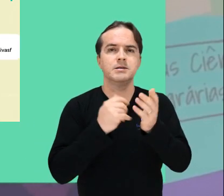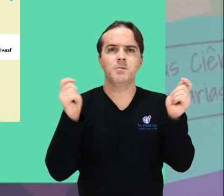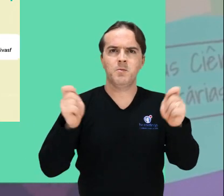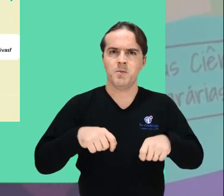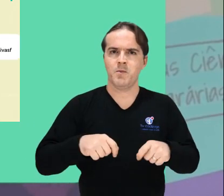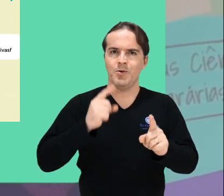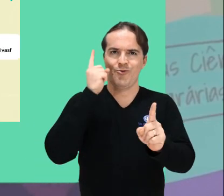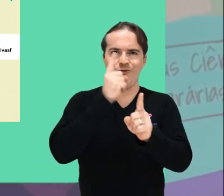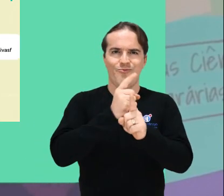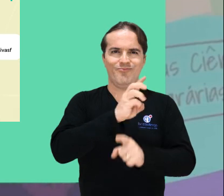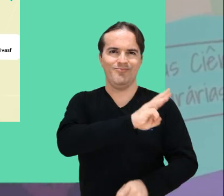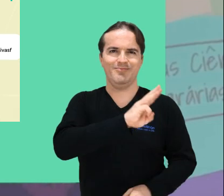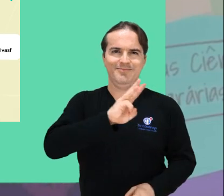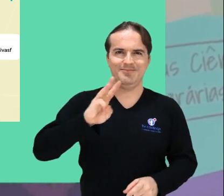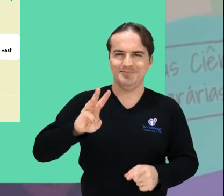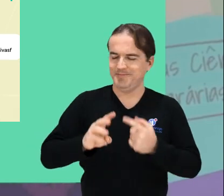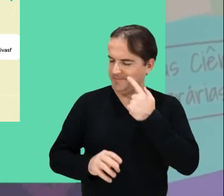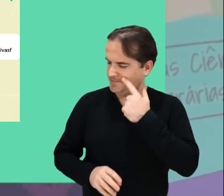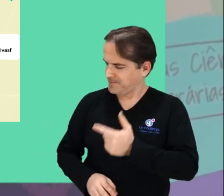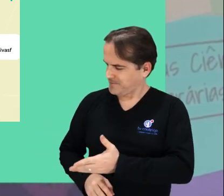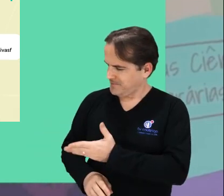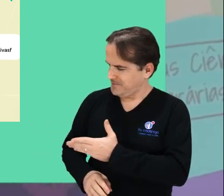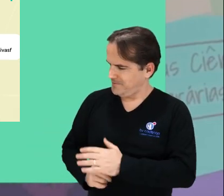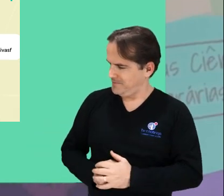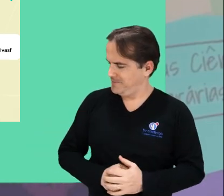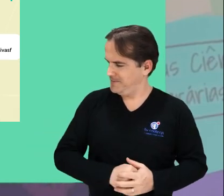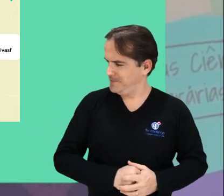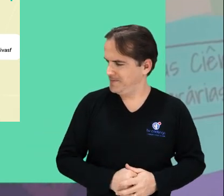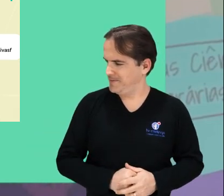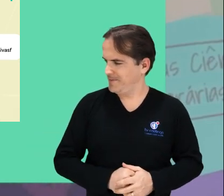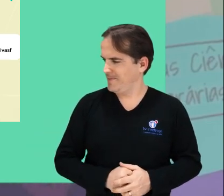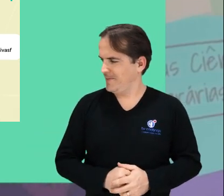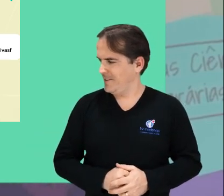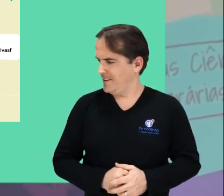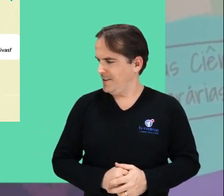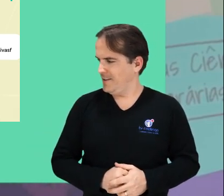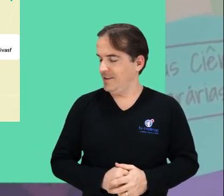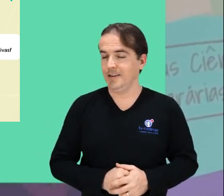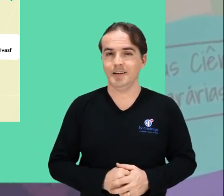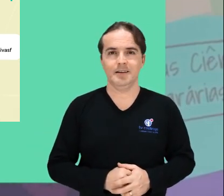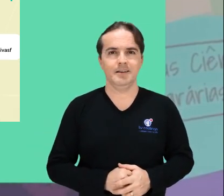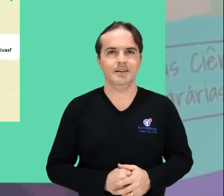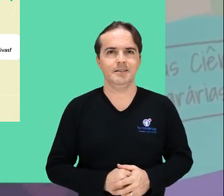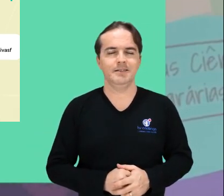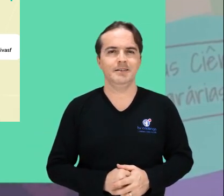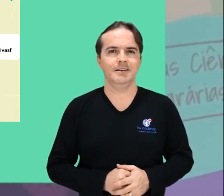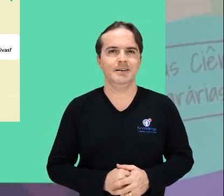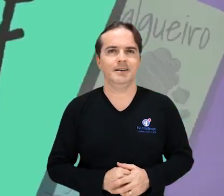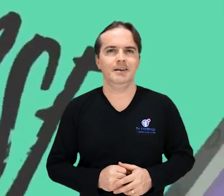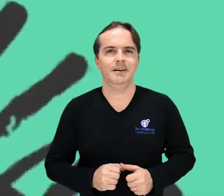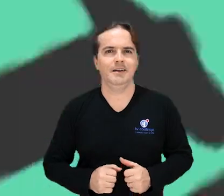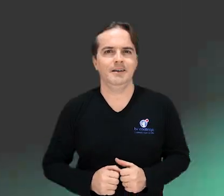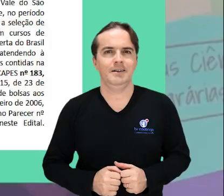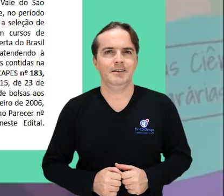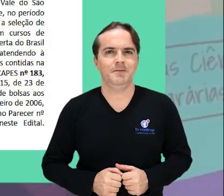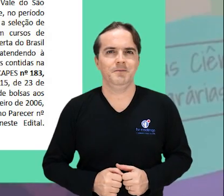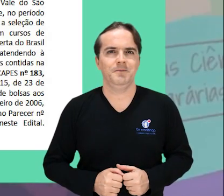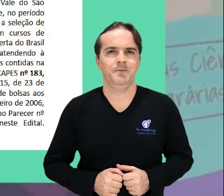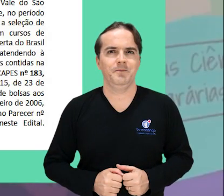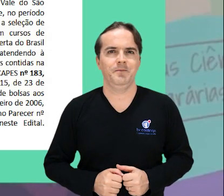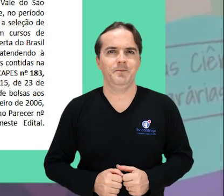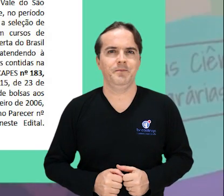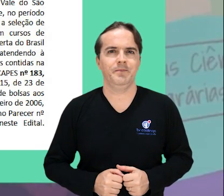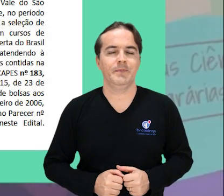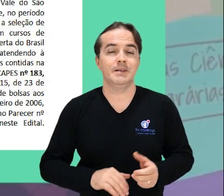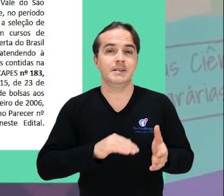ser feitas no site abre.ai.webinario.cias. A